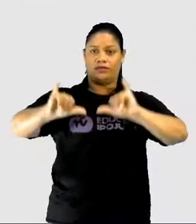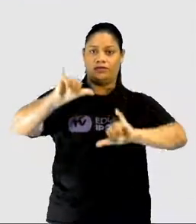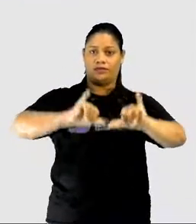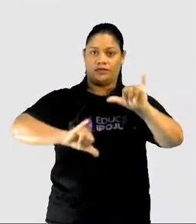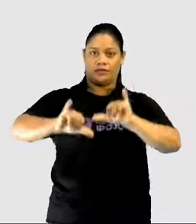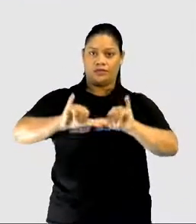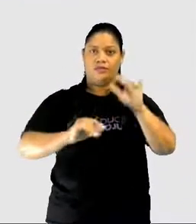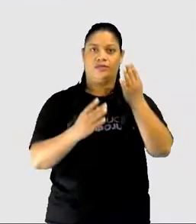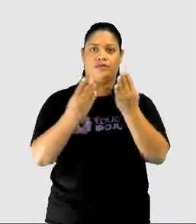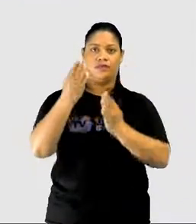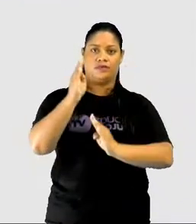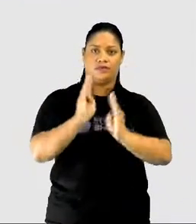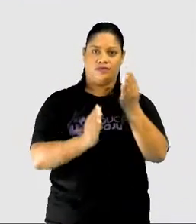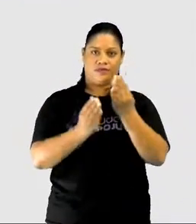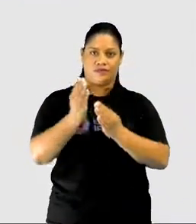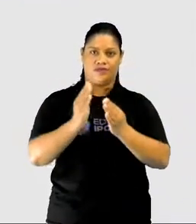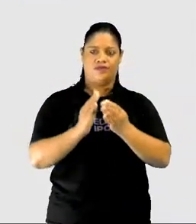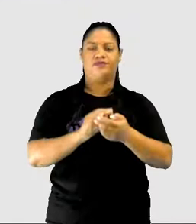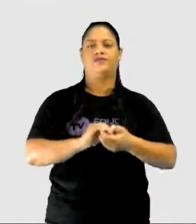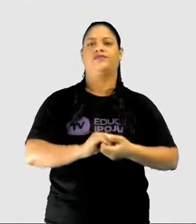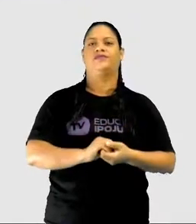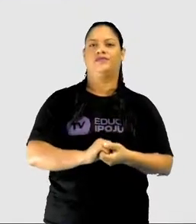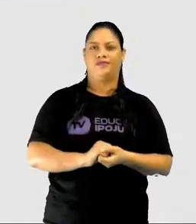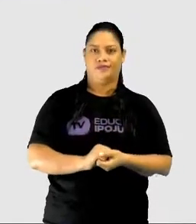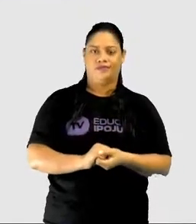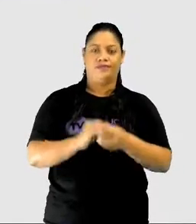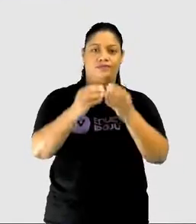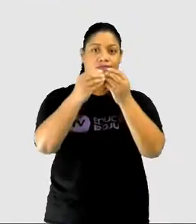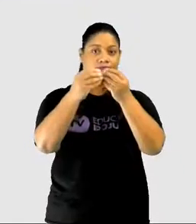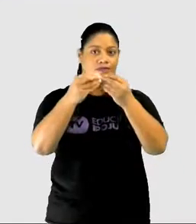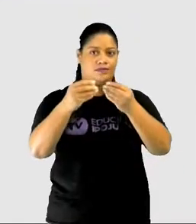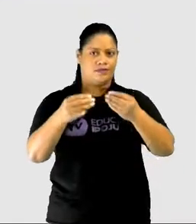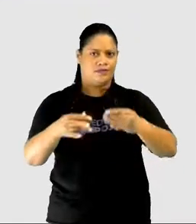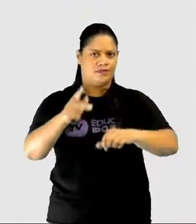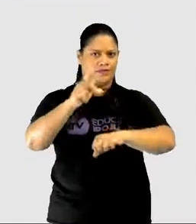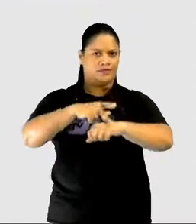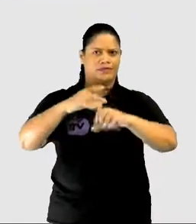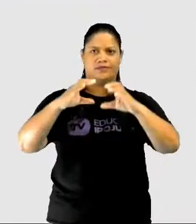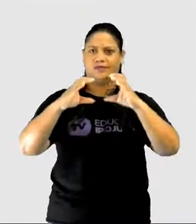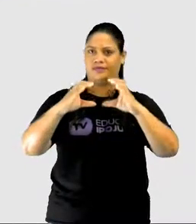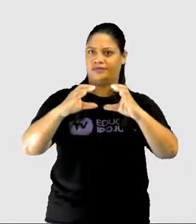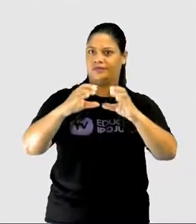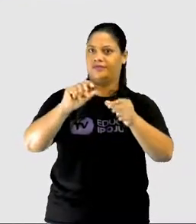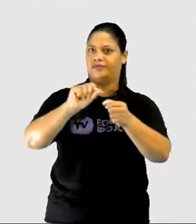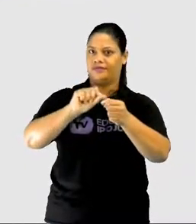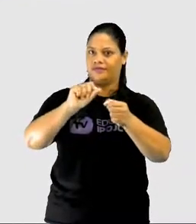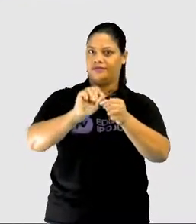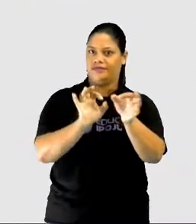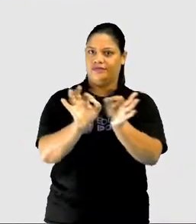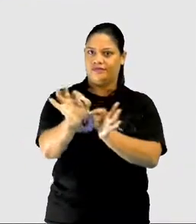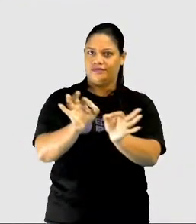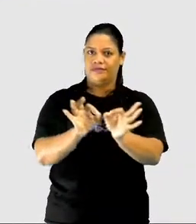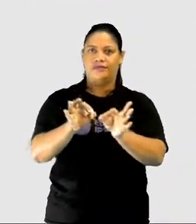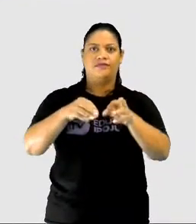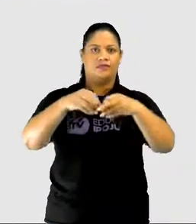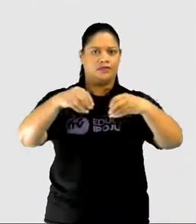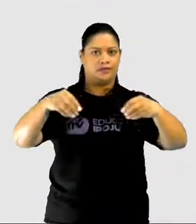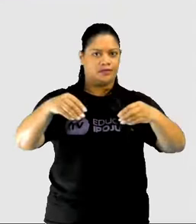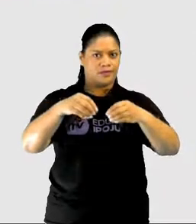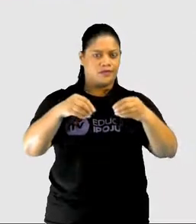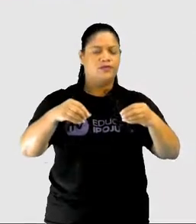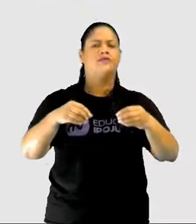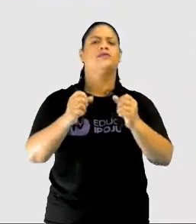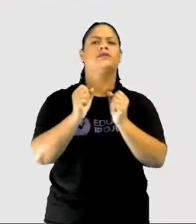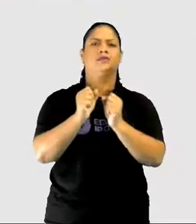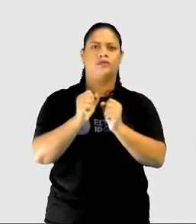biológicos. O processo de decomposição das rochas e formação do solo pode durar